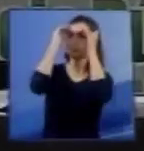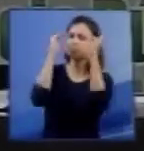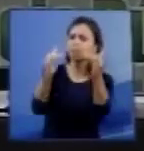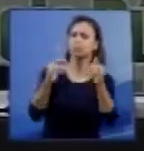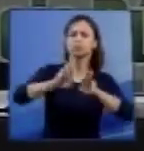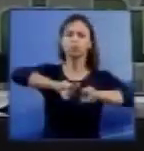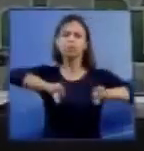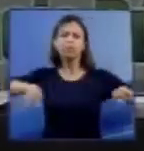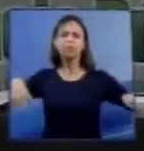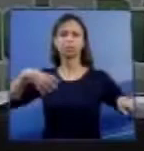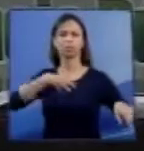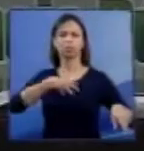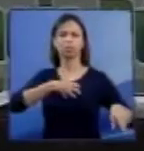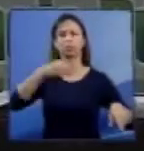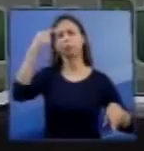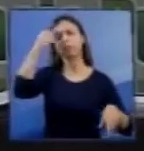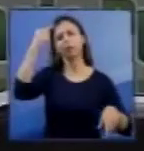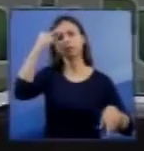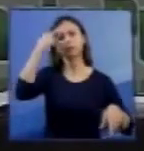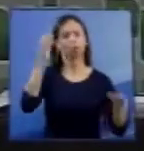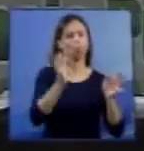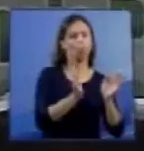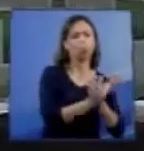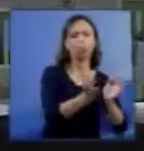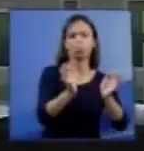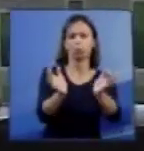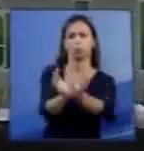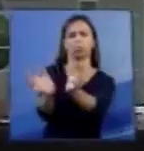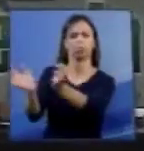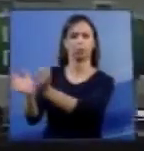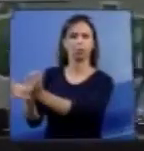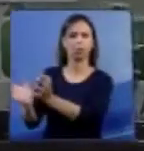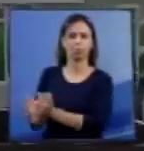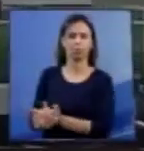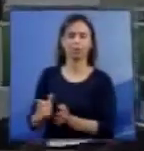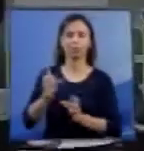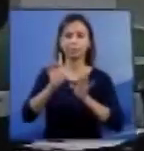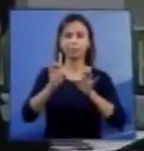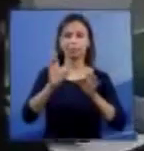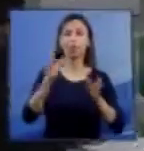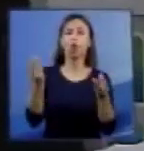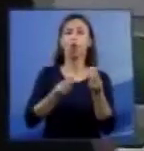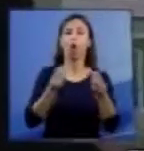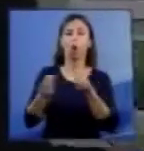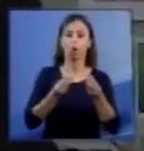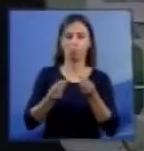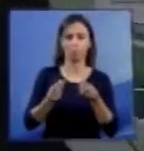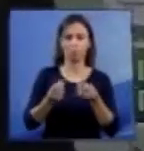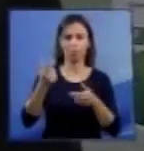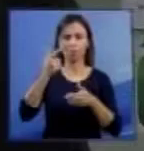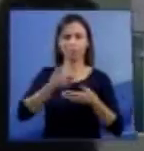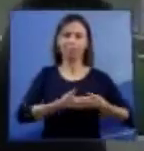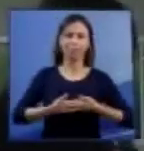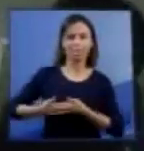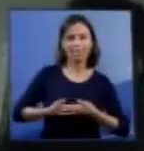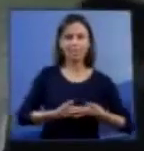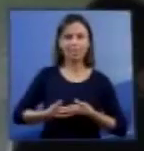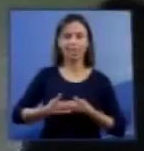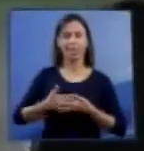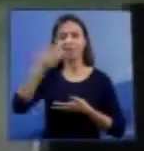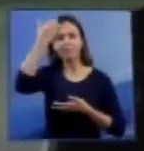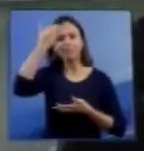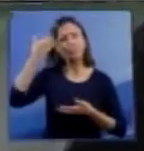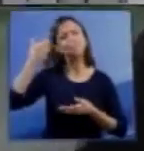interagem nessa específica questão. Então, a minha dúvida, excelência,